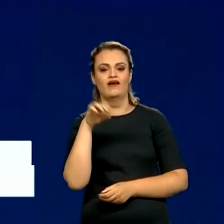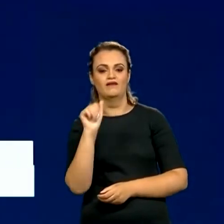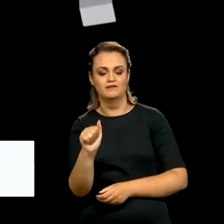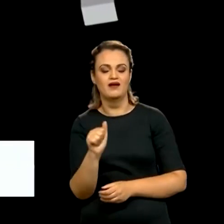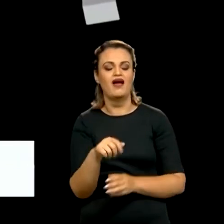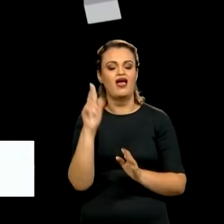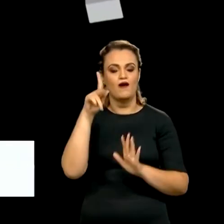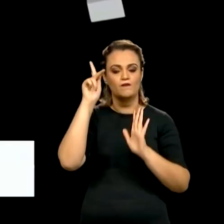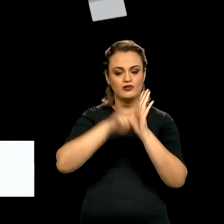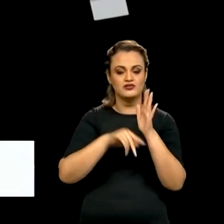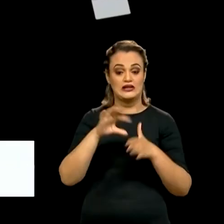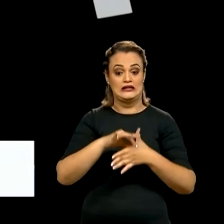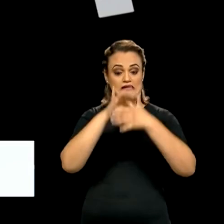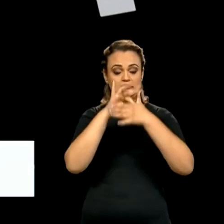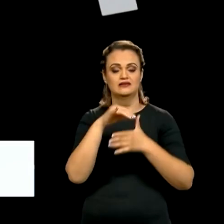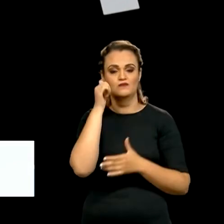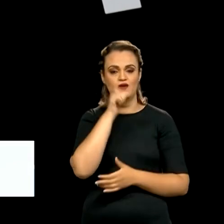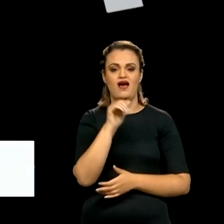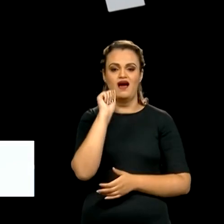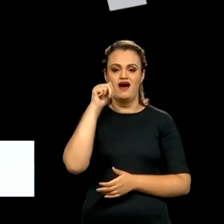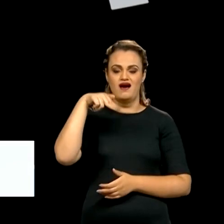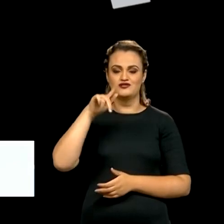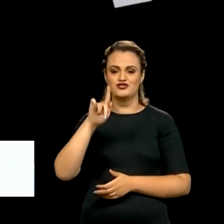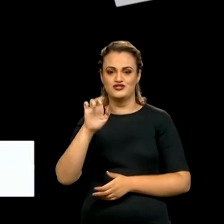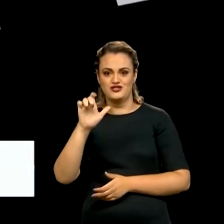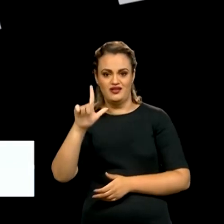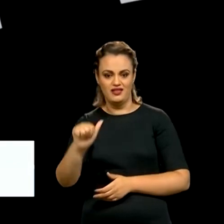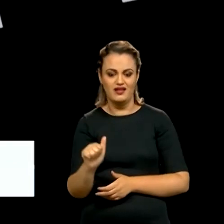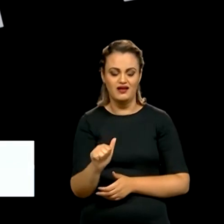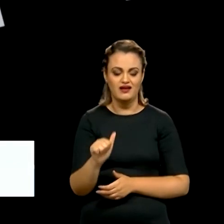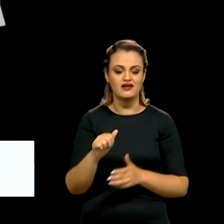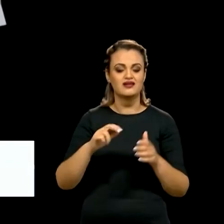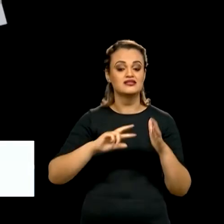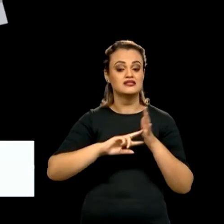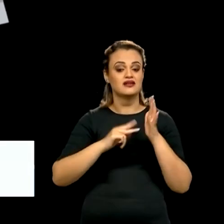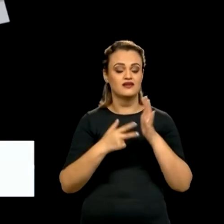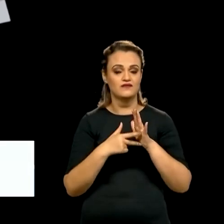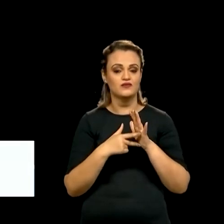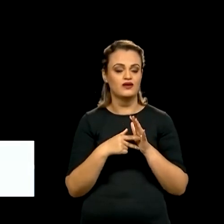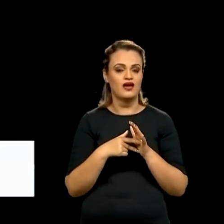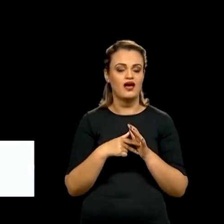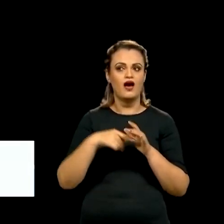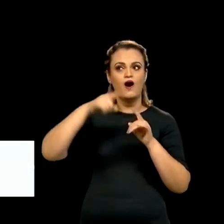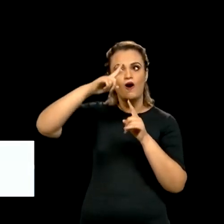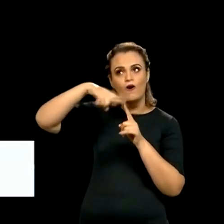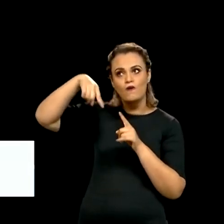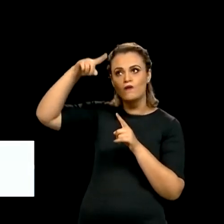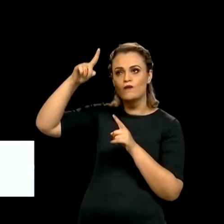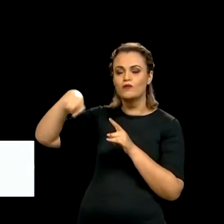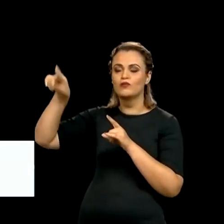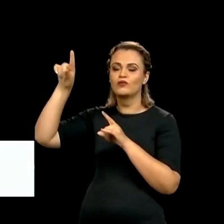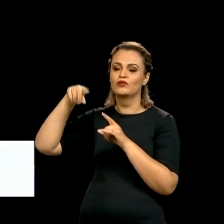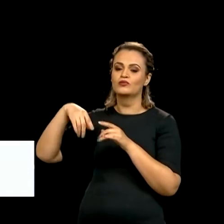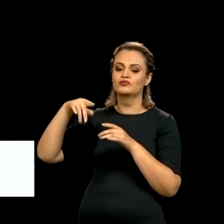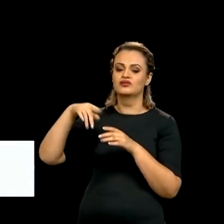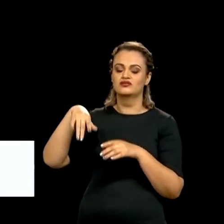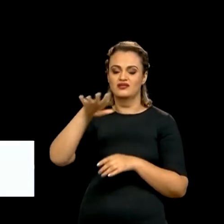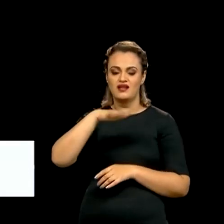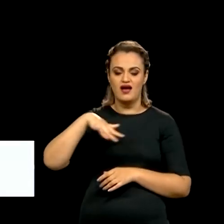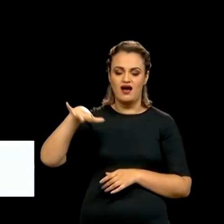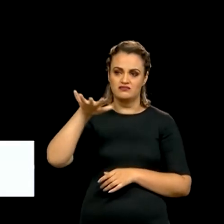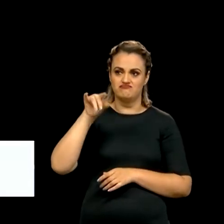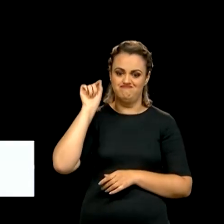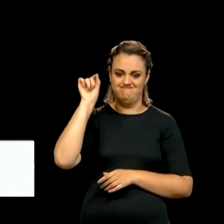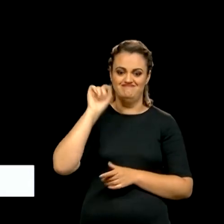liderado pela brasileira Angela Villela Olinto. É a sigla em inglês para a sonda dos multimensageiros astrofísicos